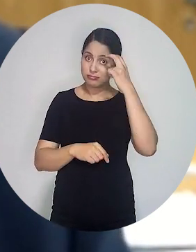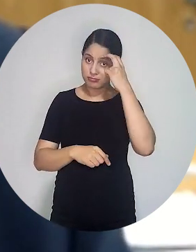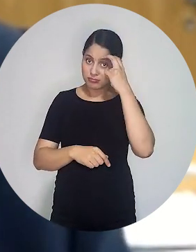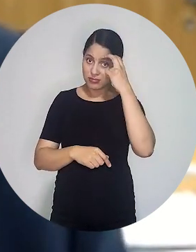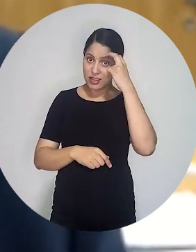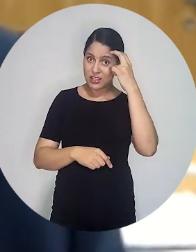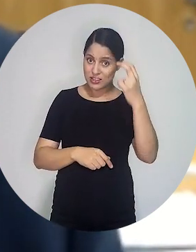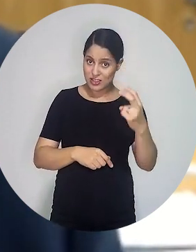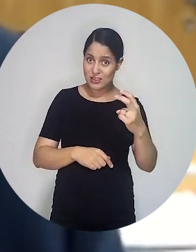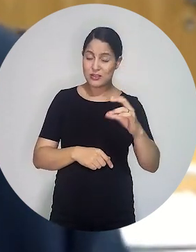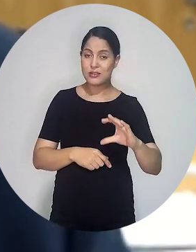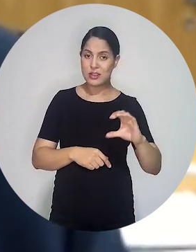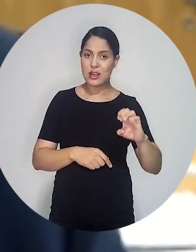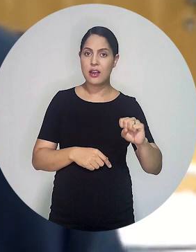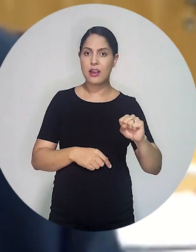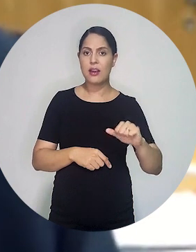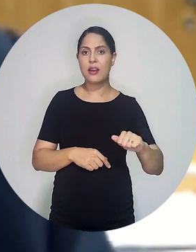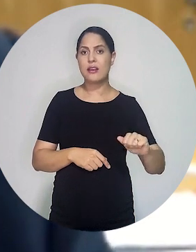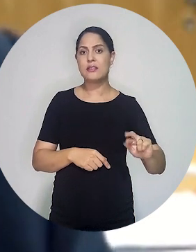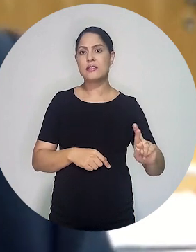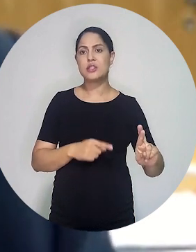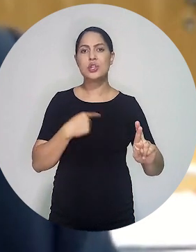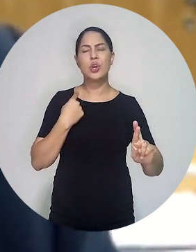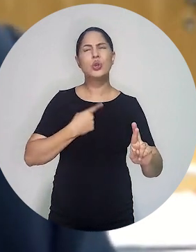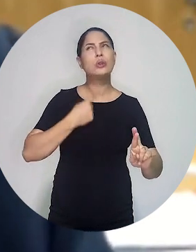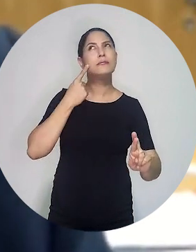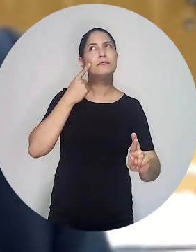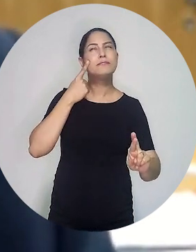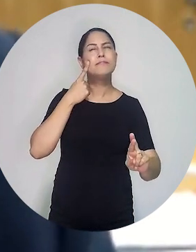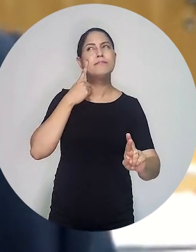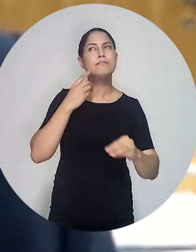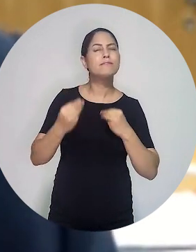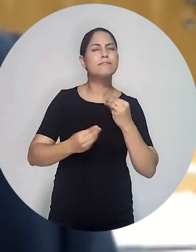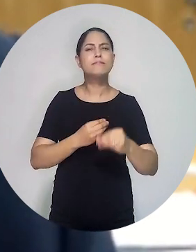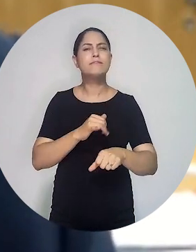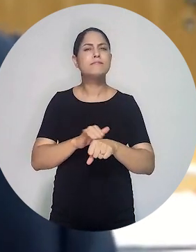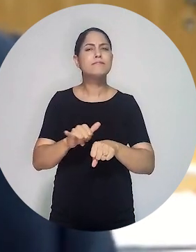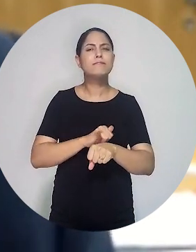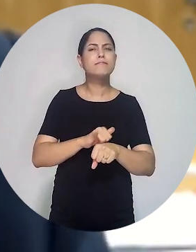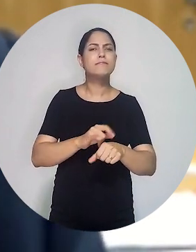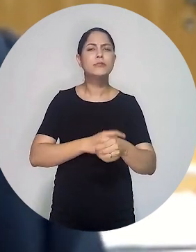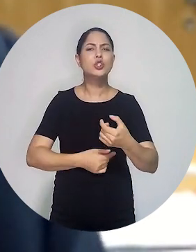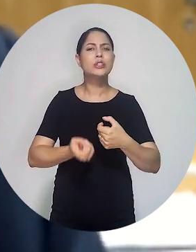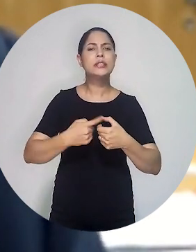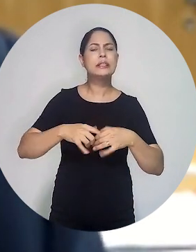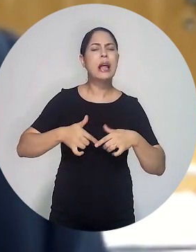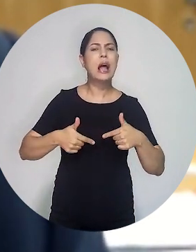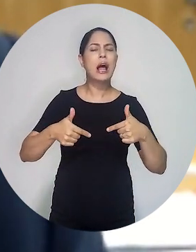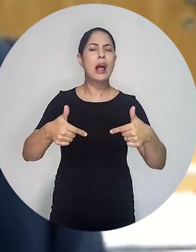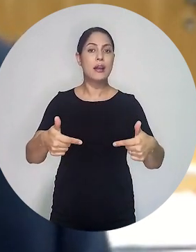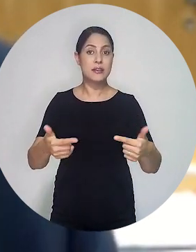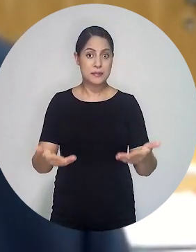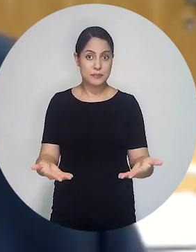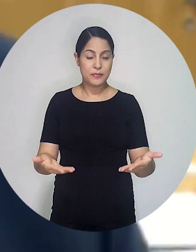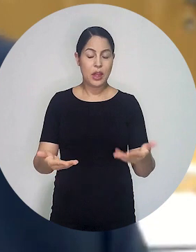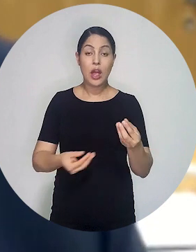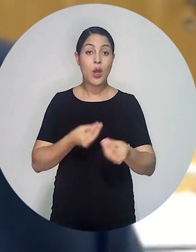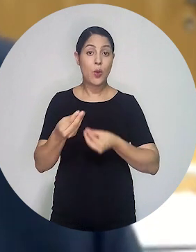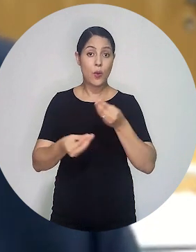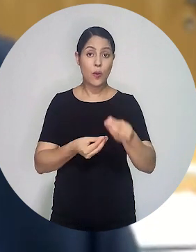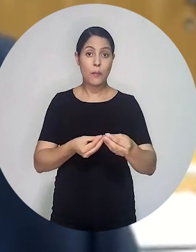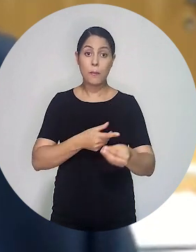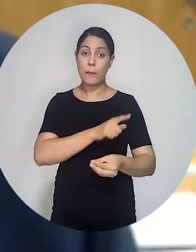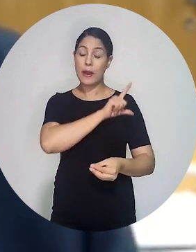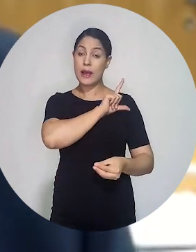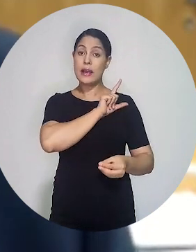junto a... somando inteligências no CESA para pensar o avanço também das sociedades de advogados. Mas pensar nas